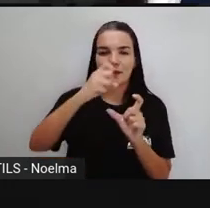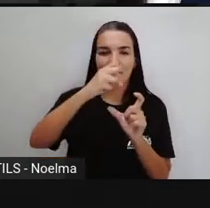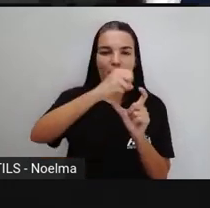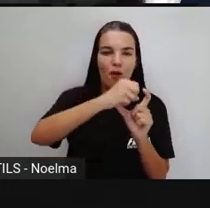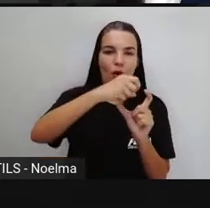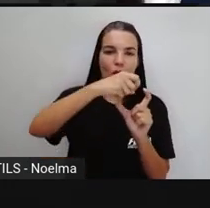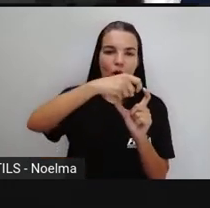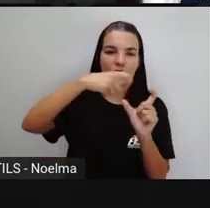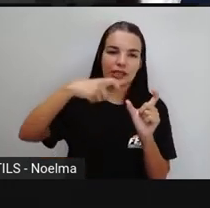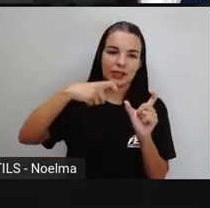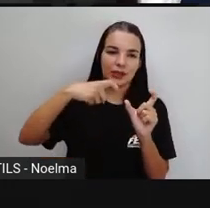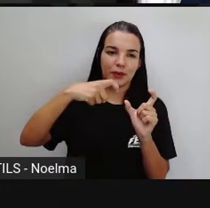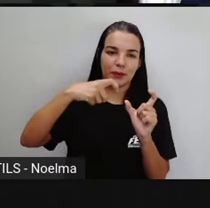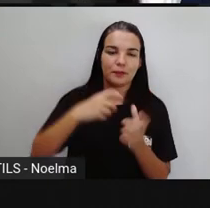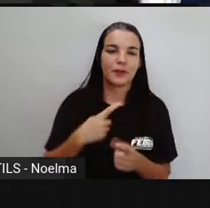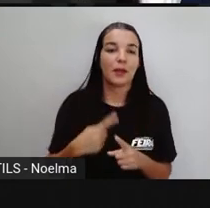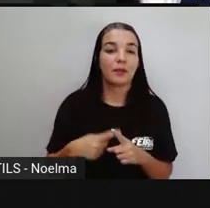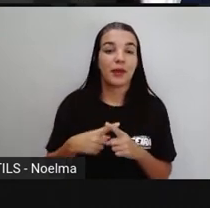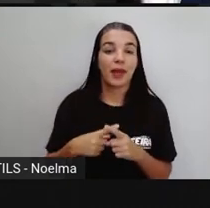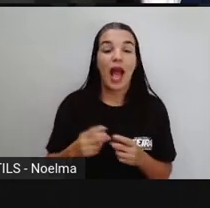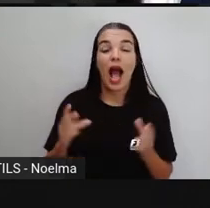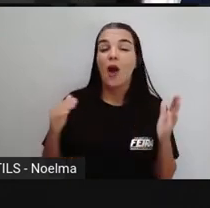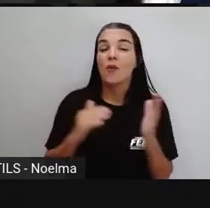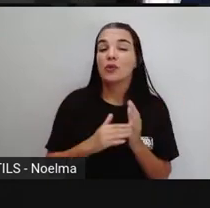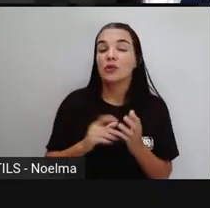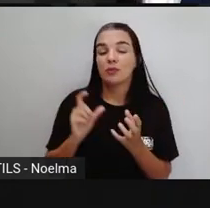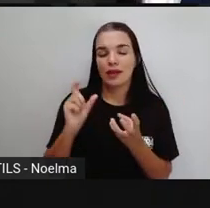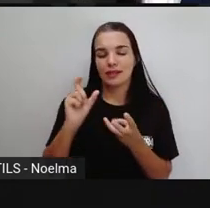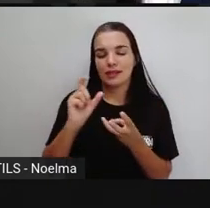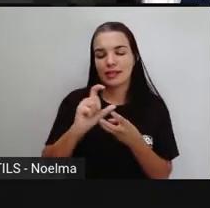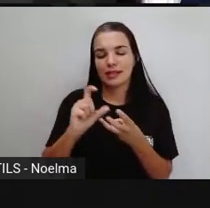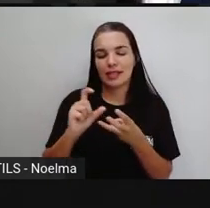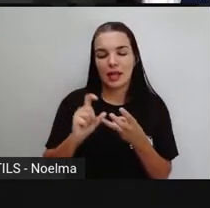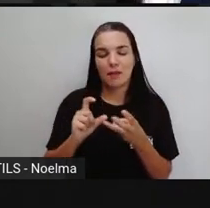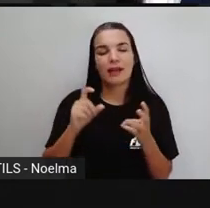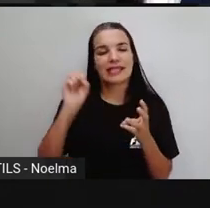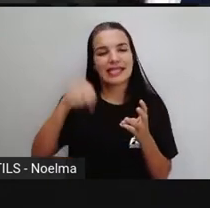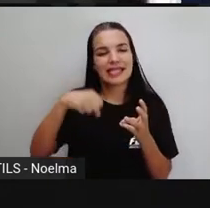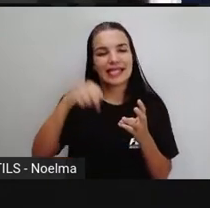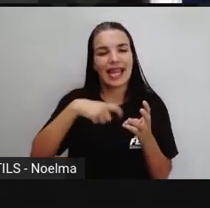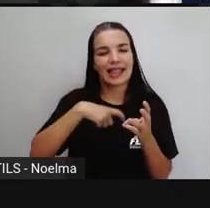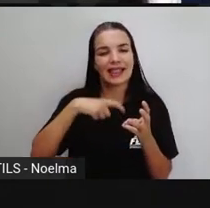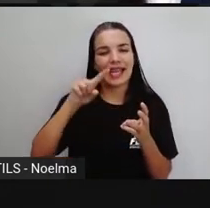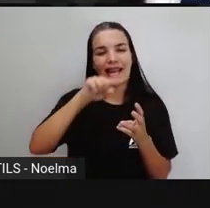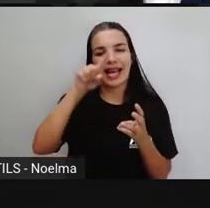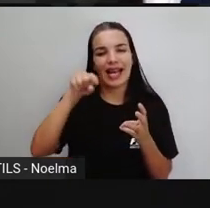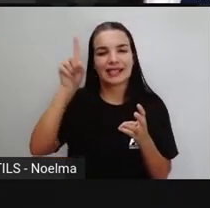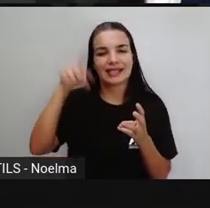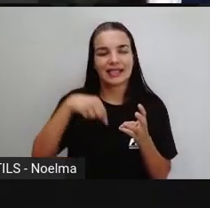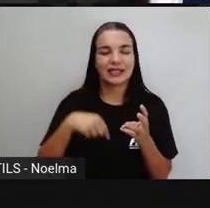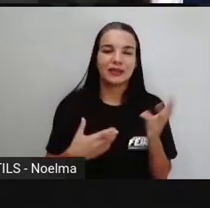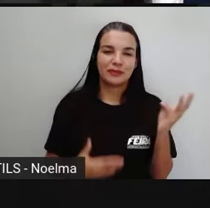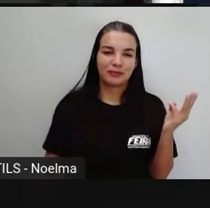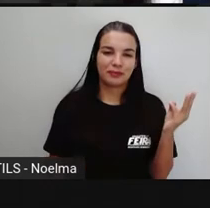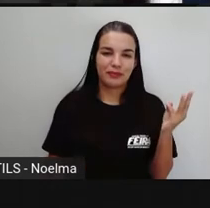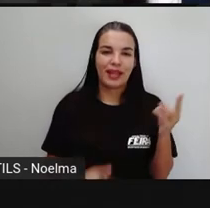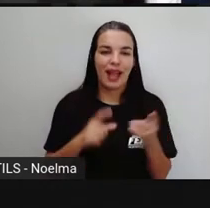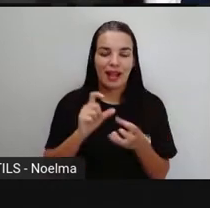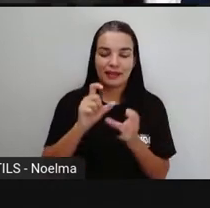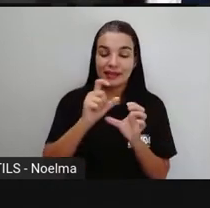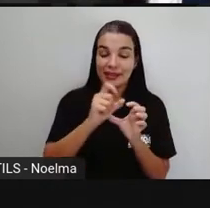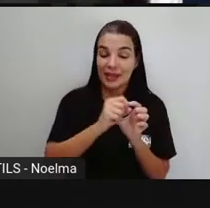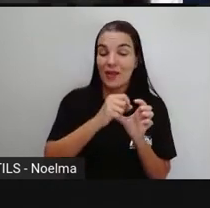última sílaba como sílaba tônica. Então, olhem só, cantarão, brincarão,